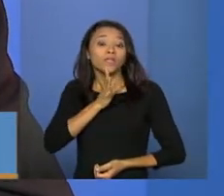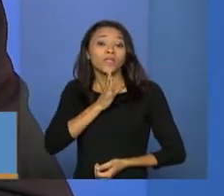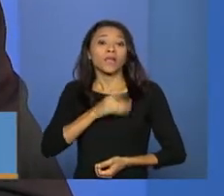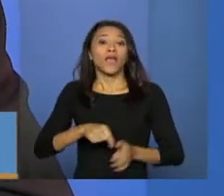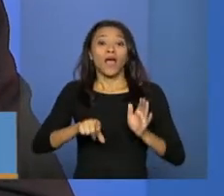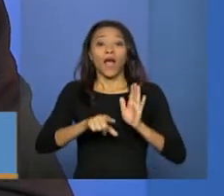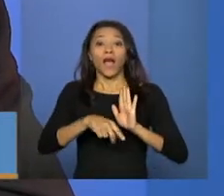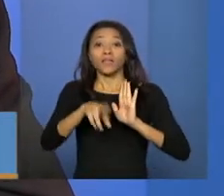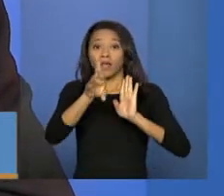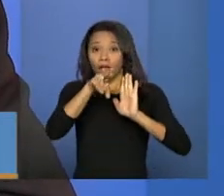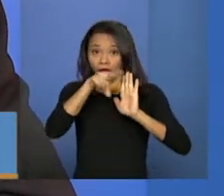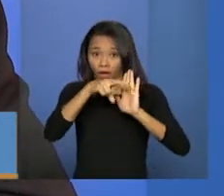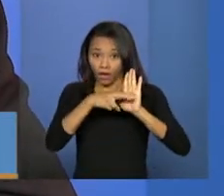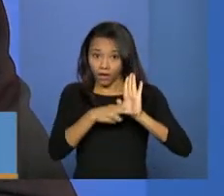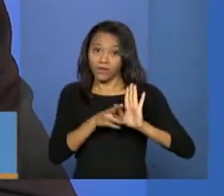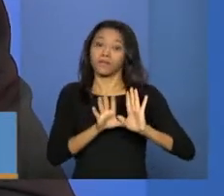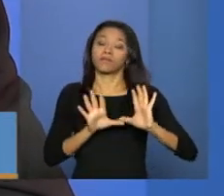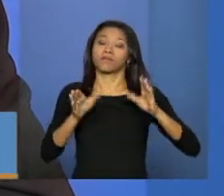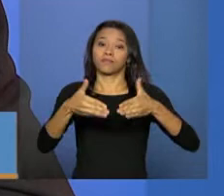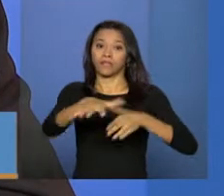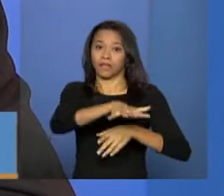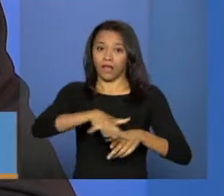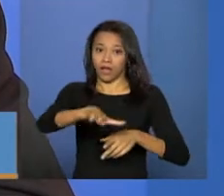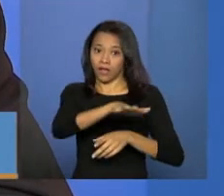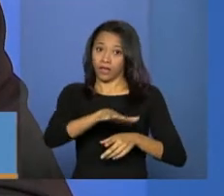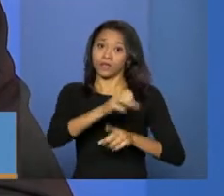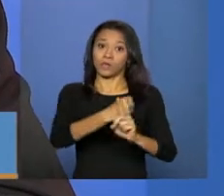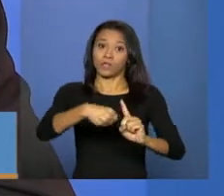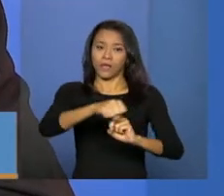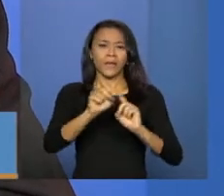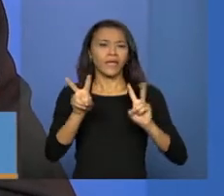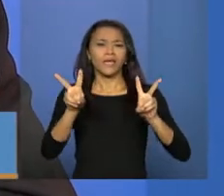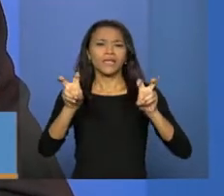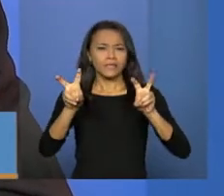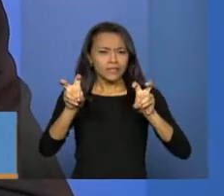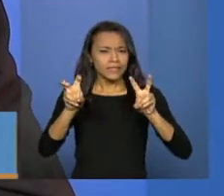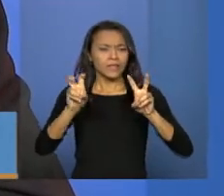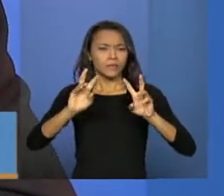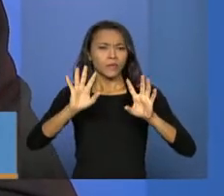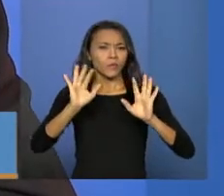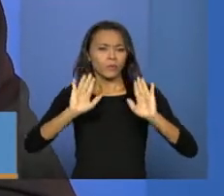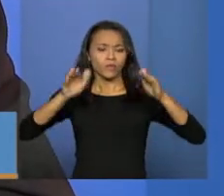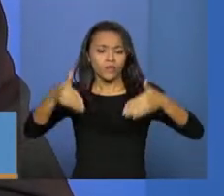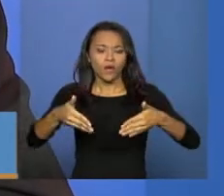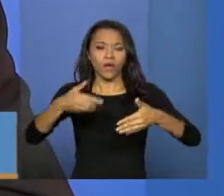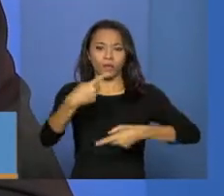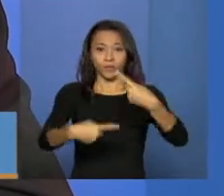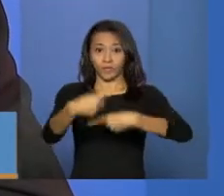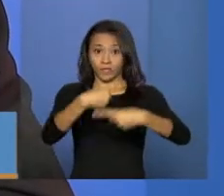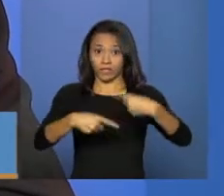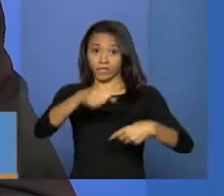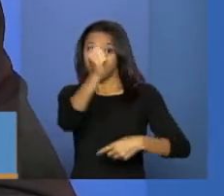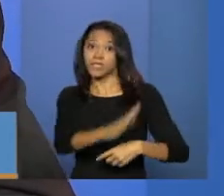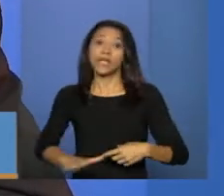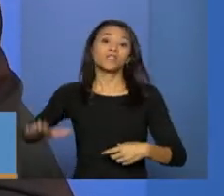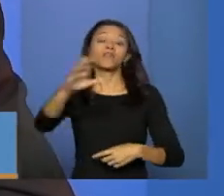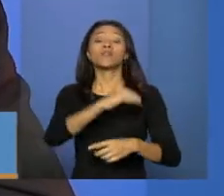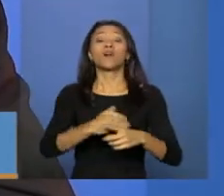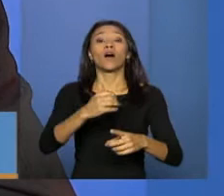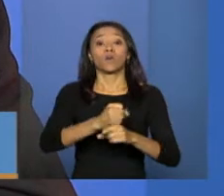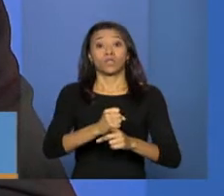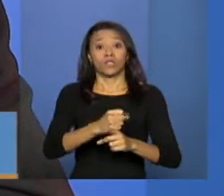Sistema Único de Assistência Social. Mas, para esse caso, para esse tema, chama atenção para a Política Nacional de Assistência Social de 2004.